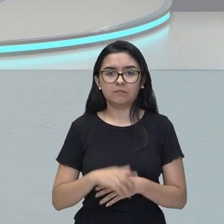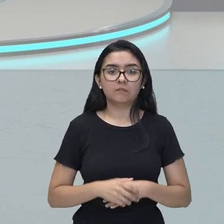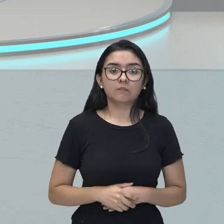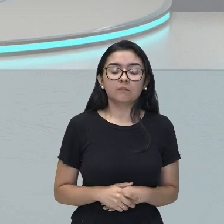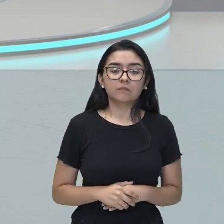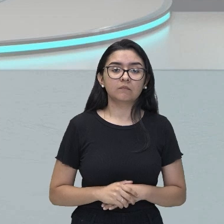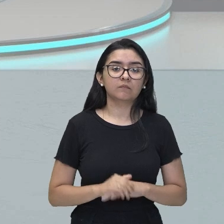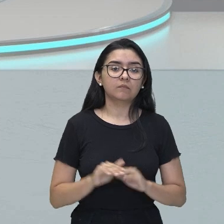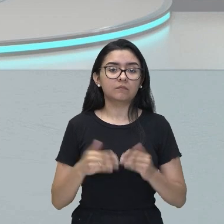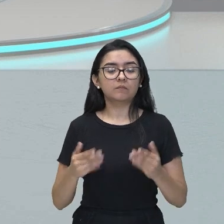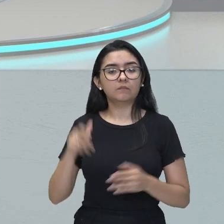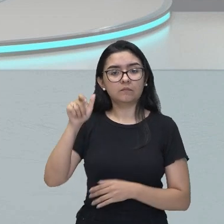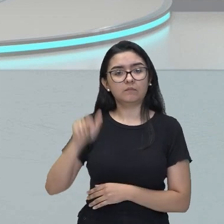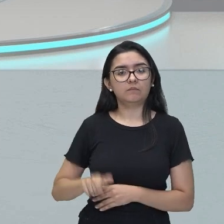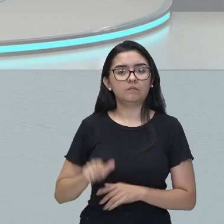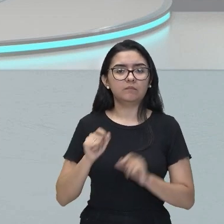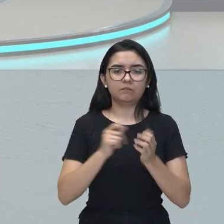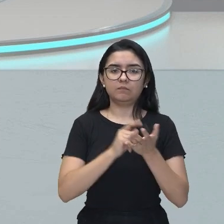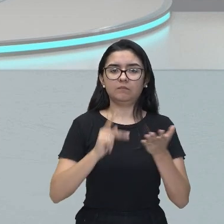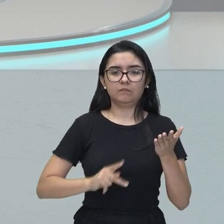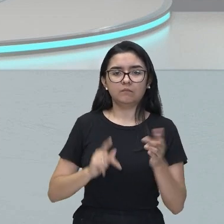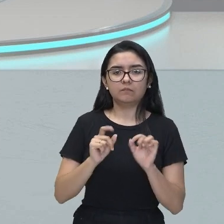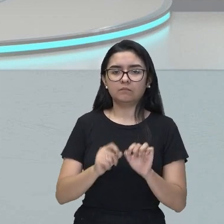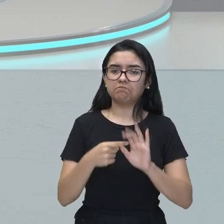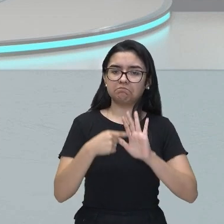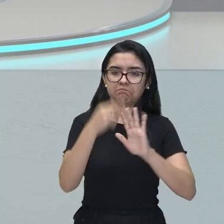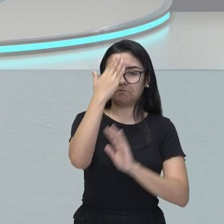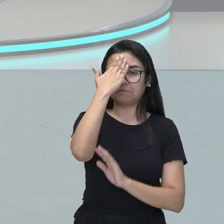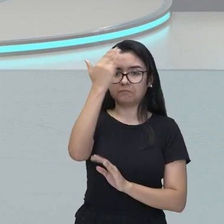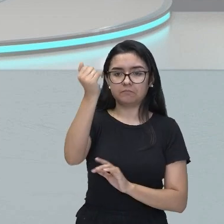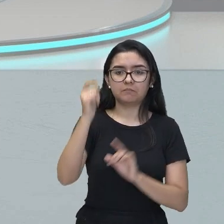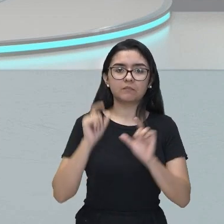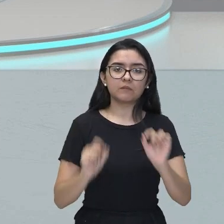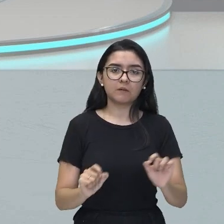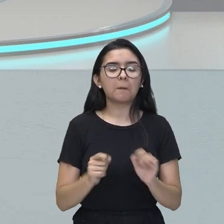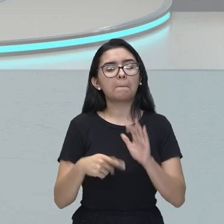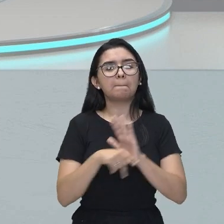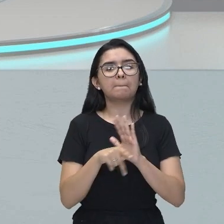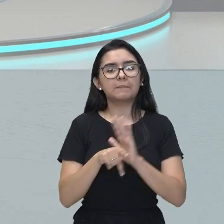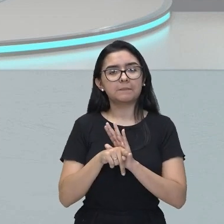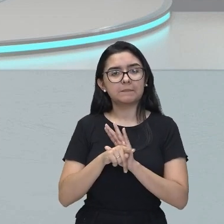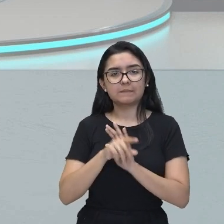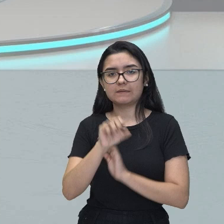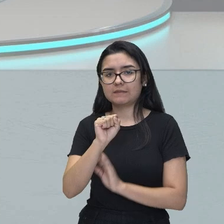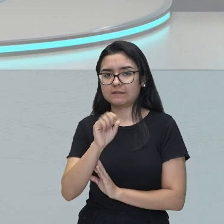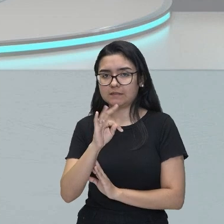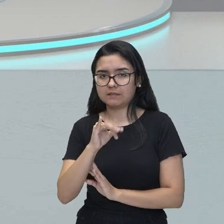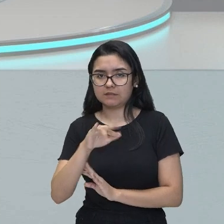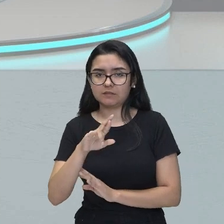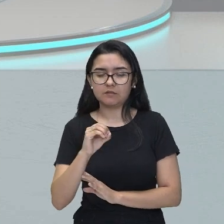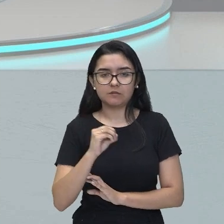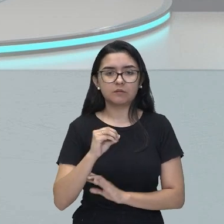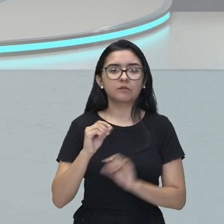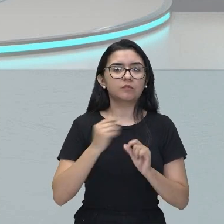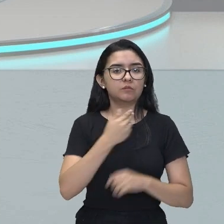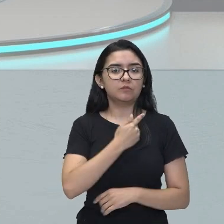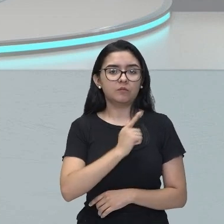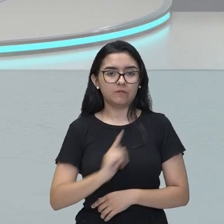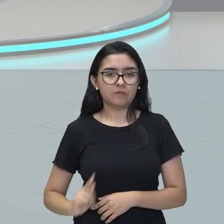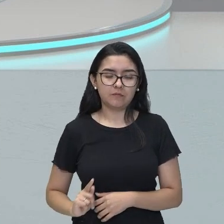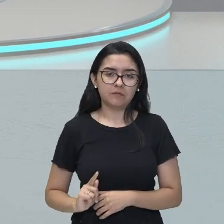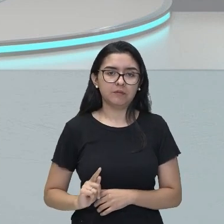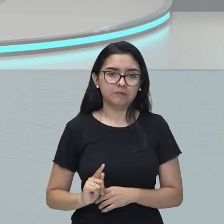Como poeta, destacou-se como grande sátiro do governo, da nobreza e do clero.